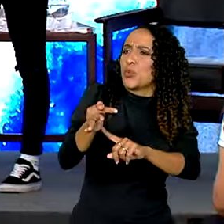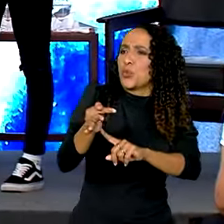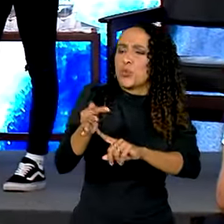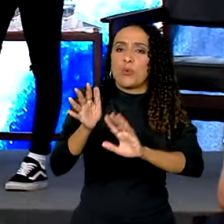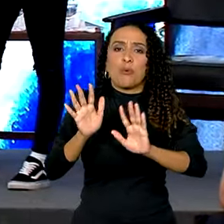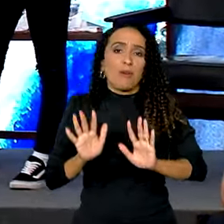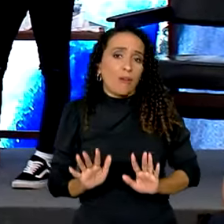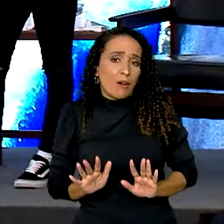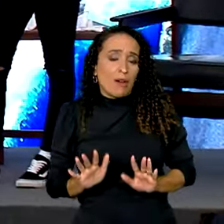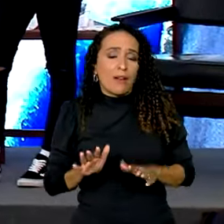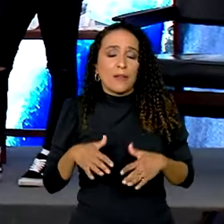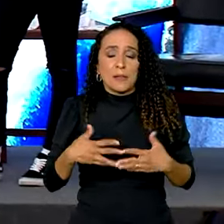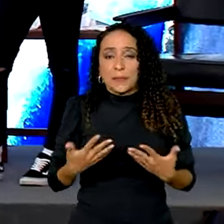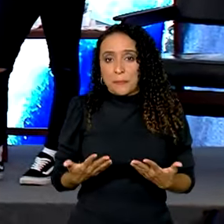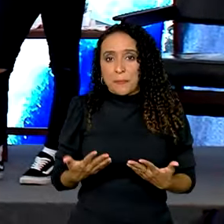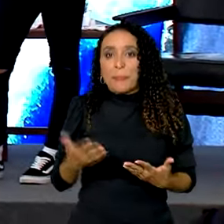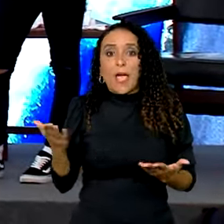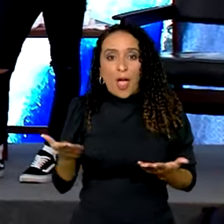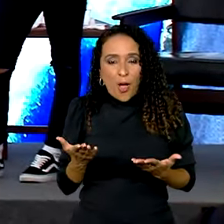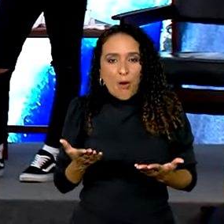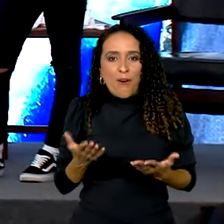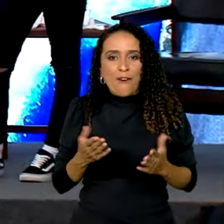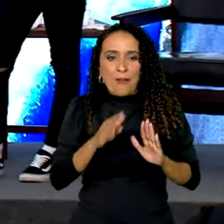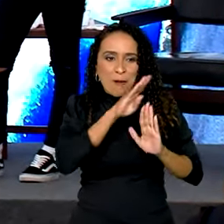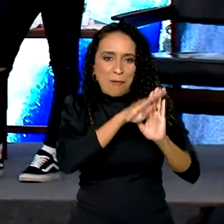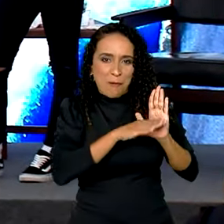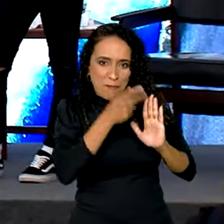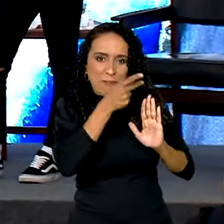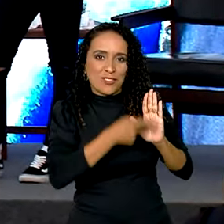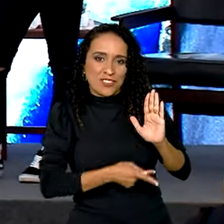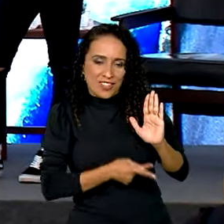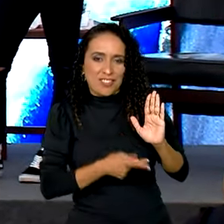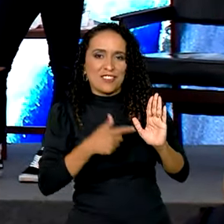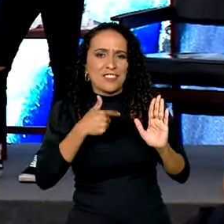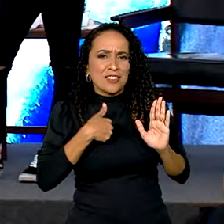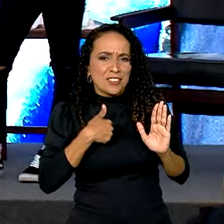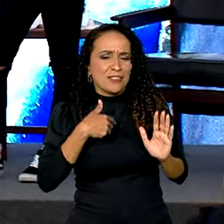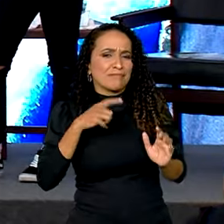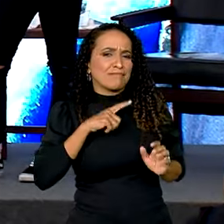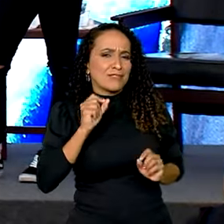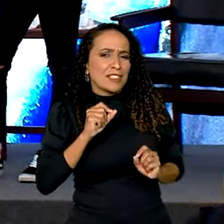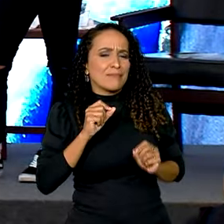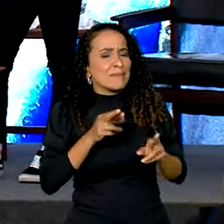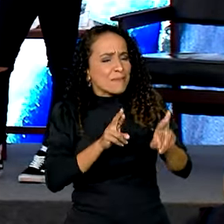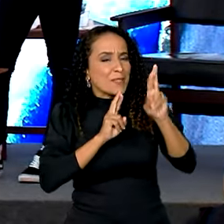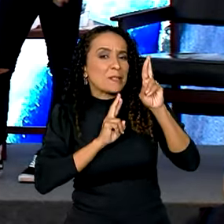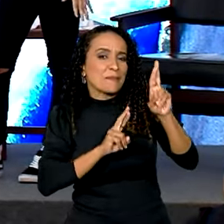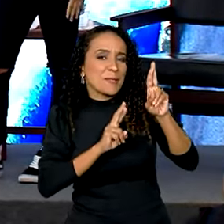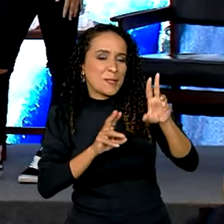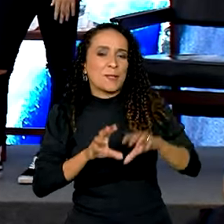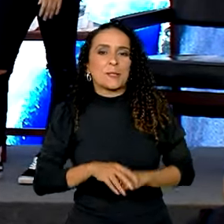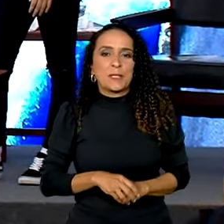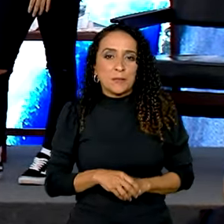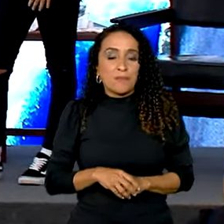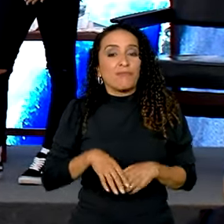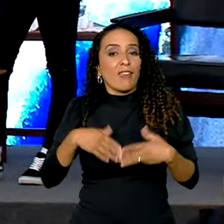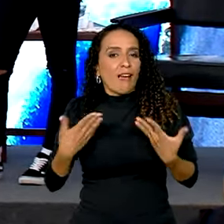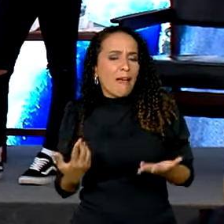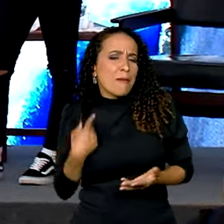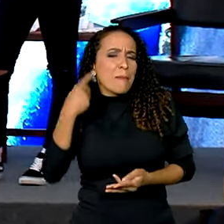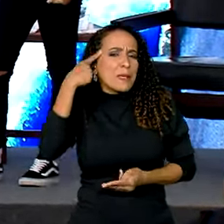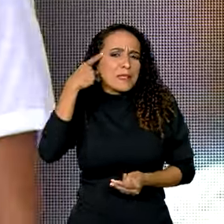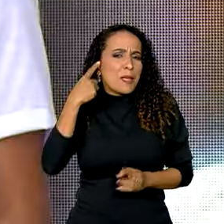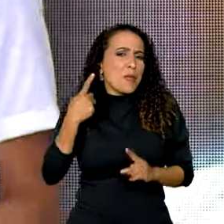E agora, com esse projeto, eu tive uma esperança. E aí eu